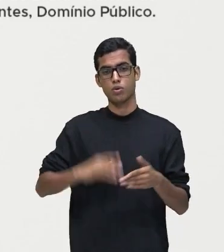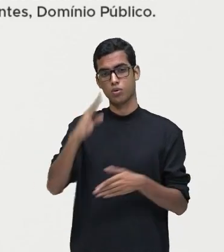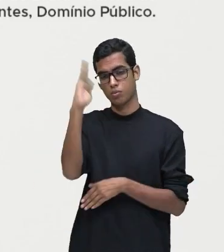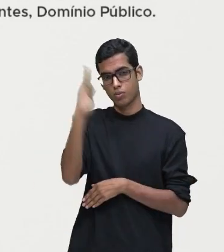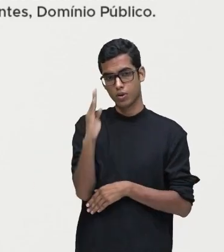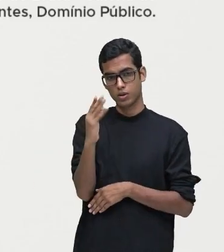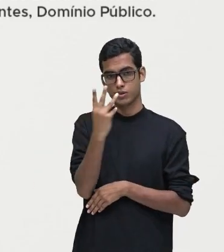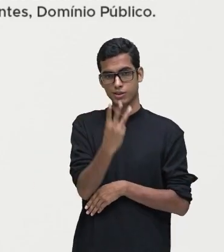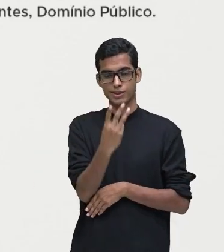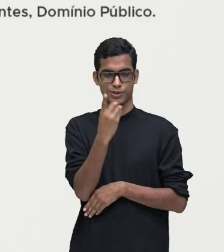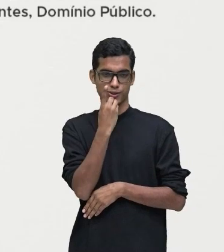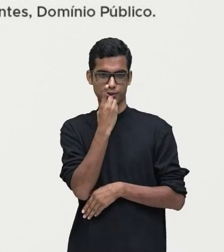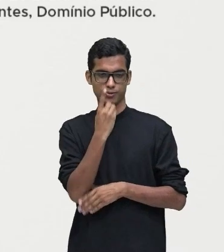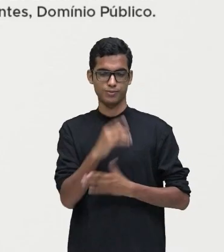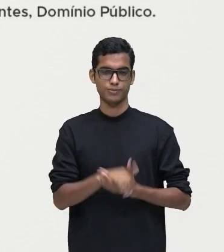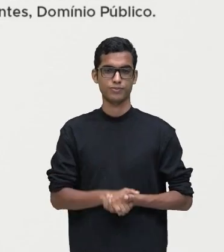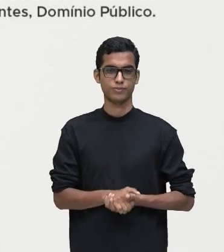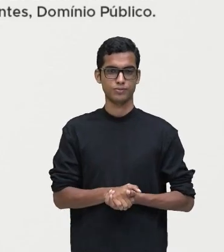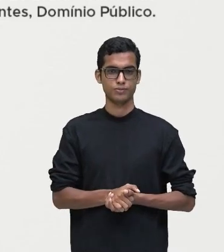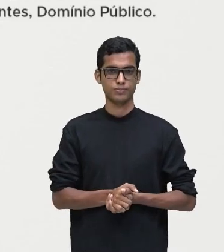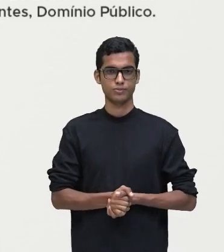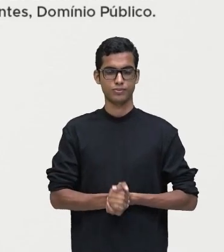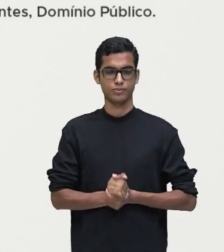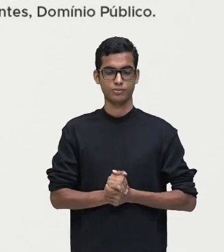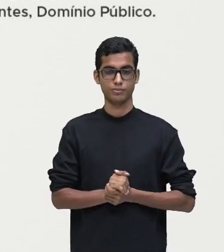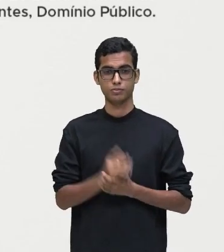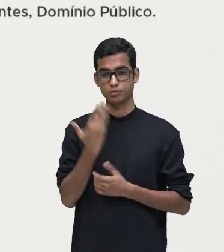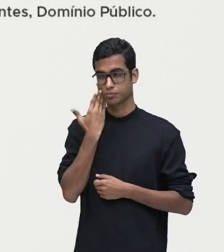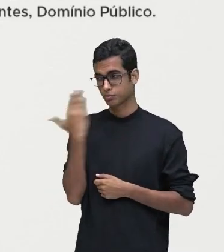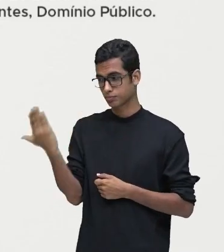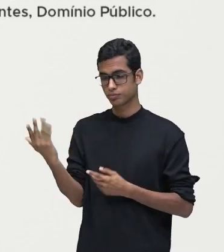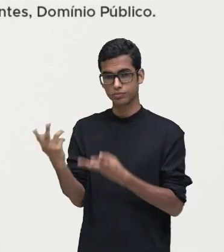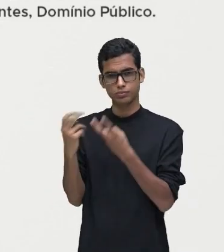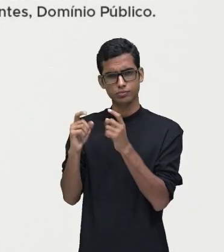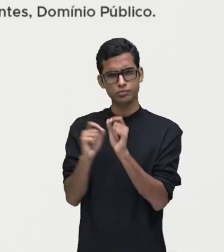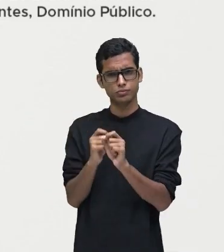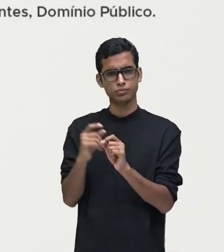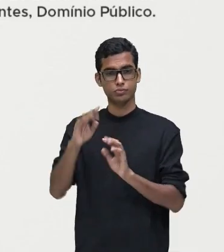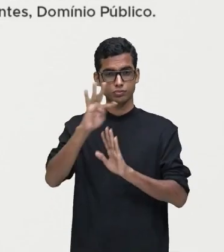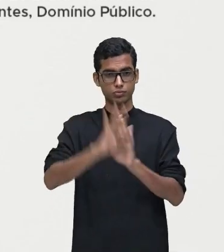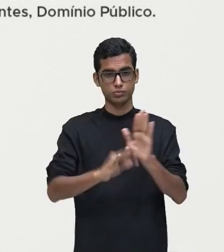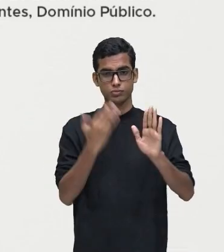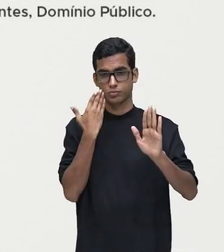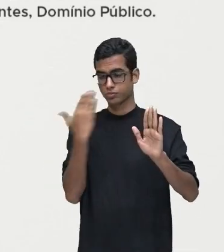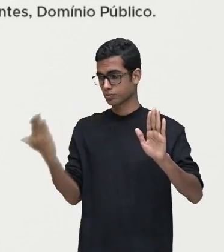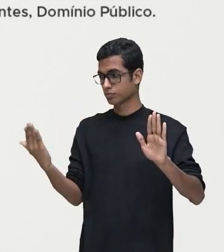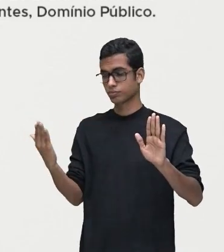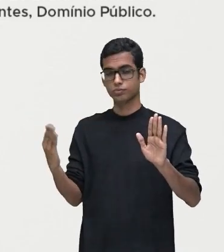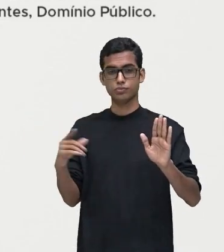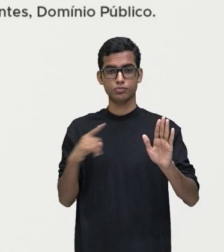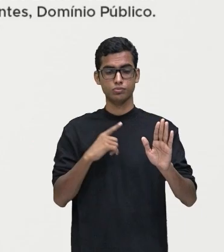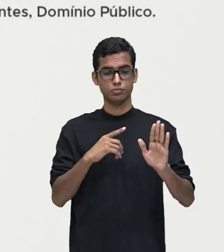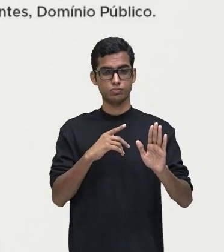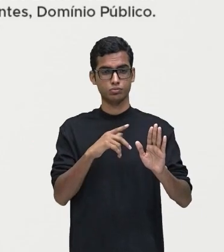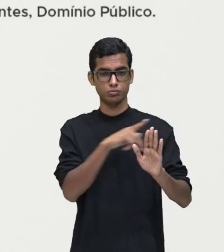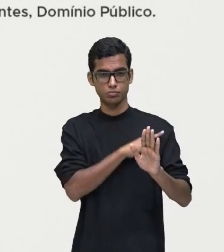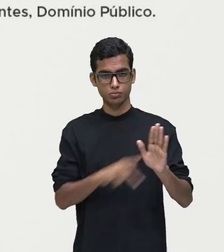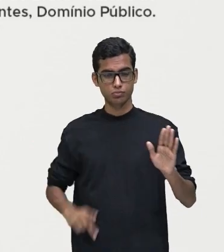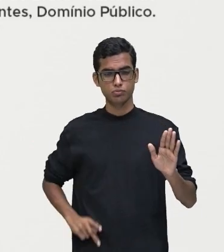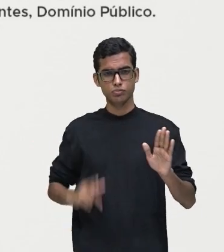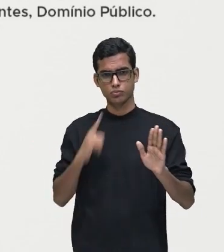apenas três dias. Então, observem que aí o nosso texto apresentou oito